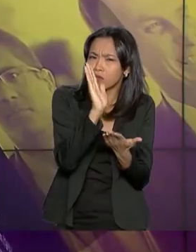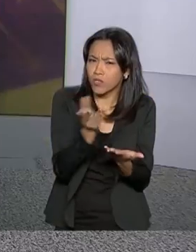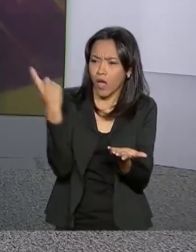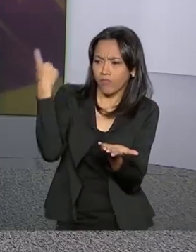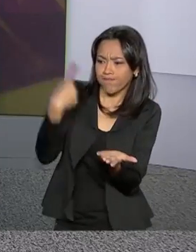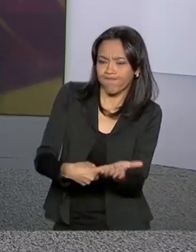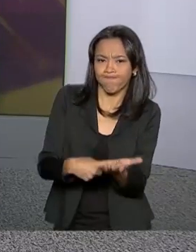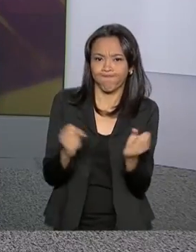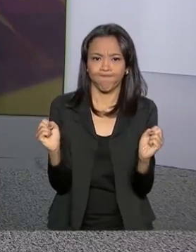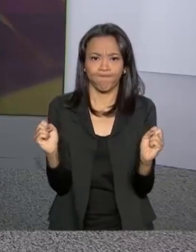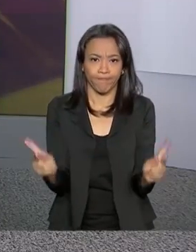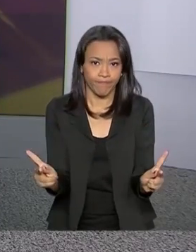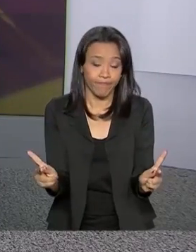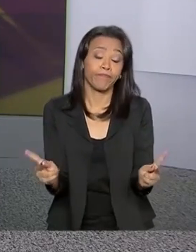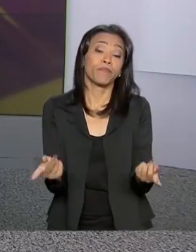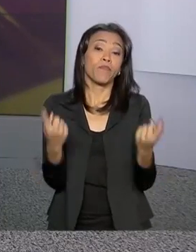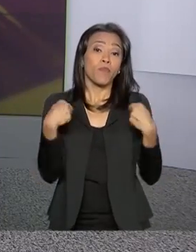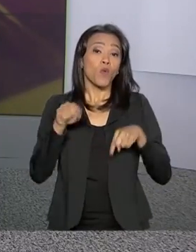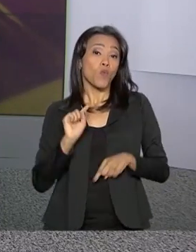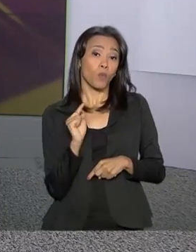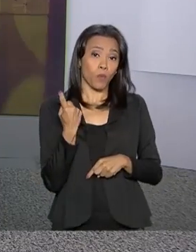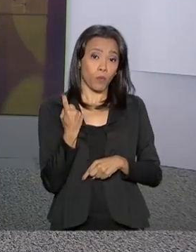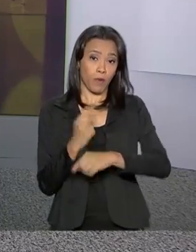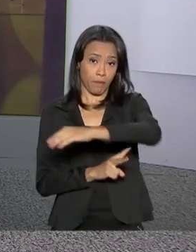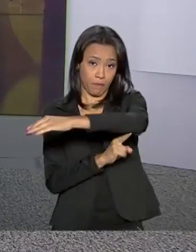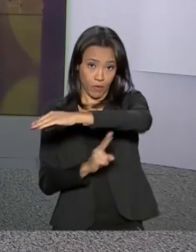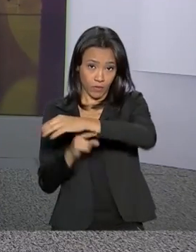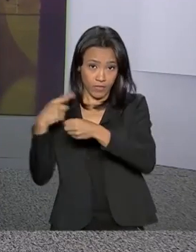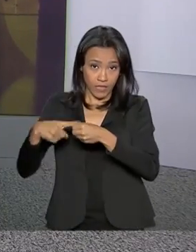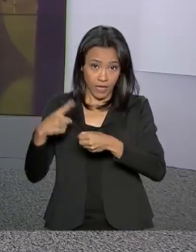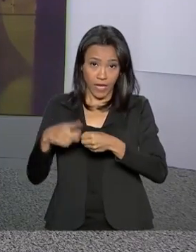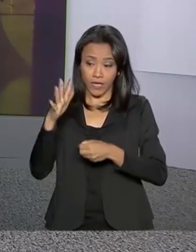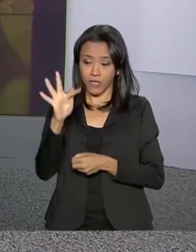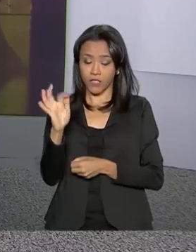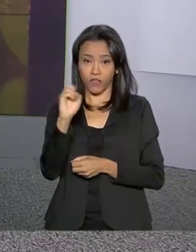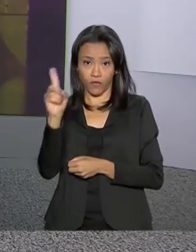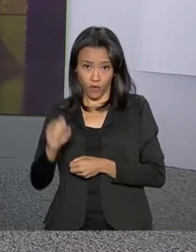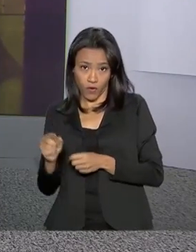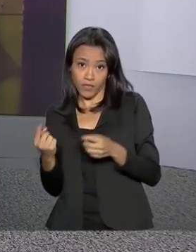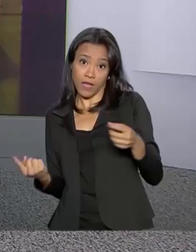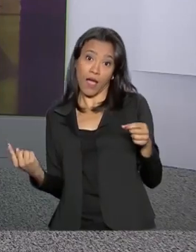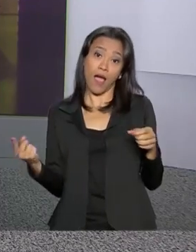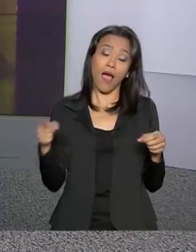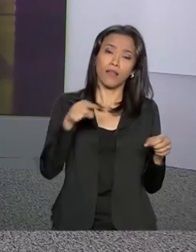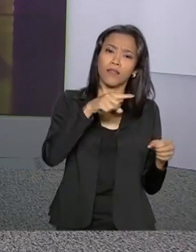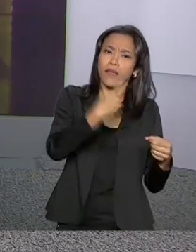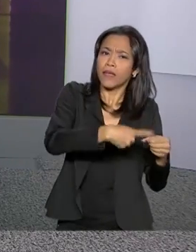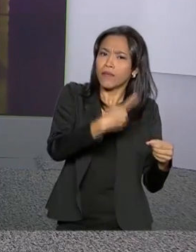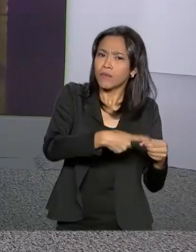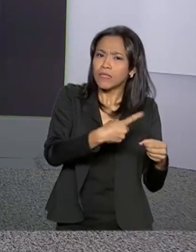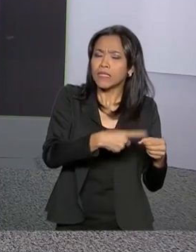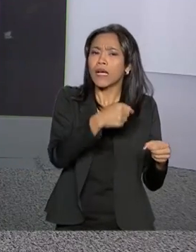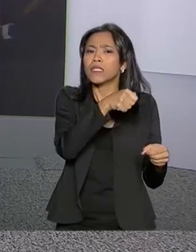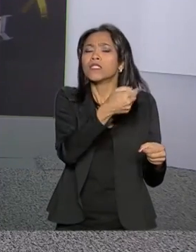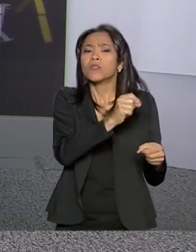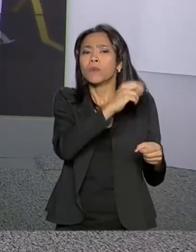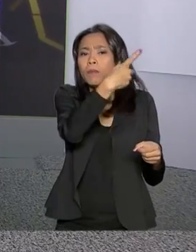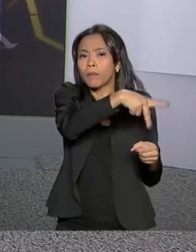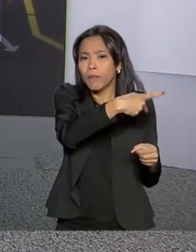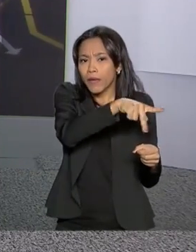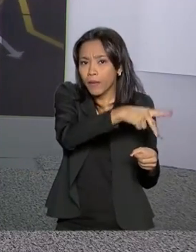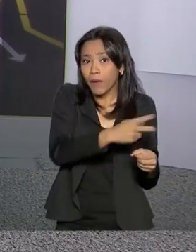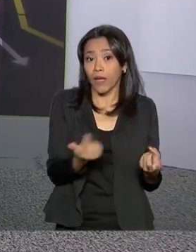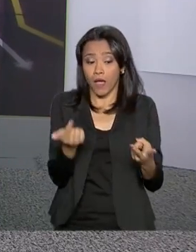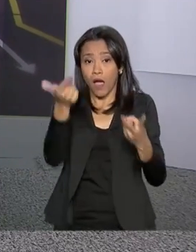duas nações. Uma das pontes vai ligar Foz do Iguaçu, no Paraná, a presidente Franco, no Paraguai. A outra será